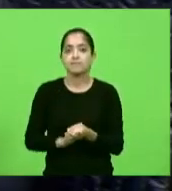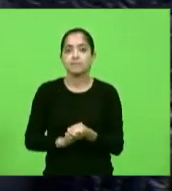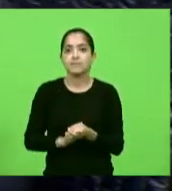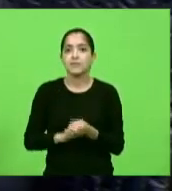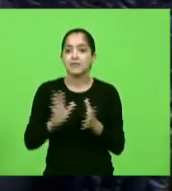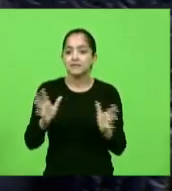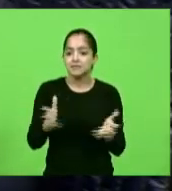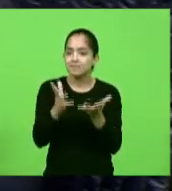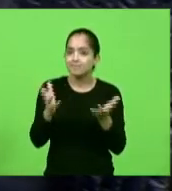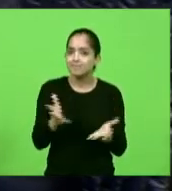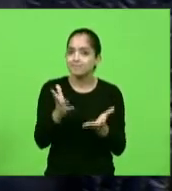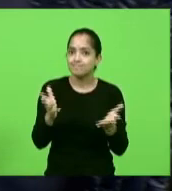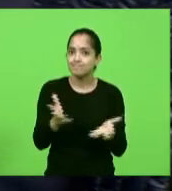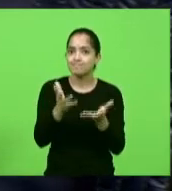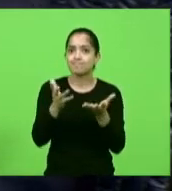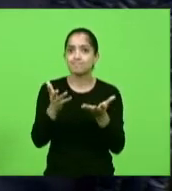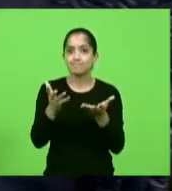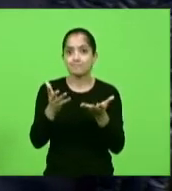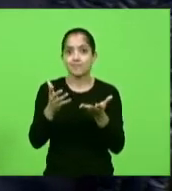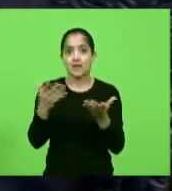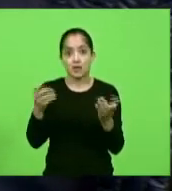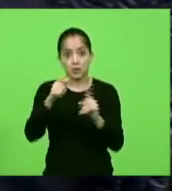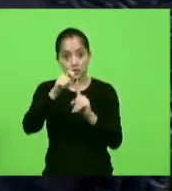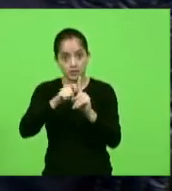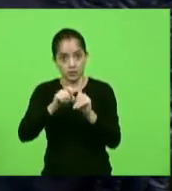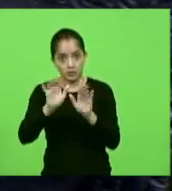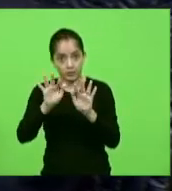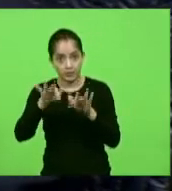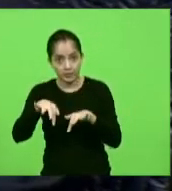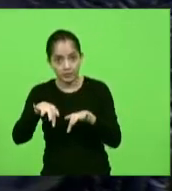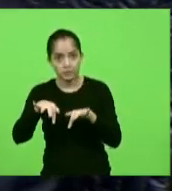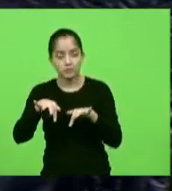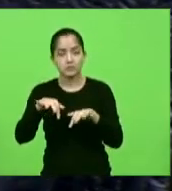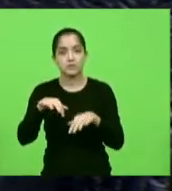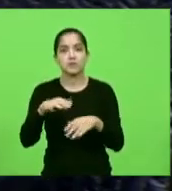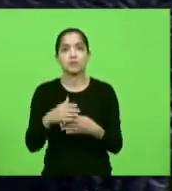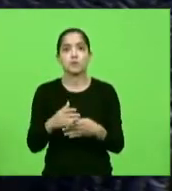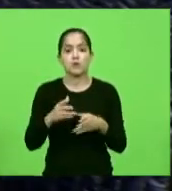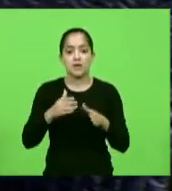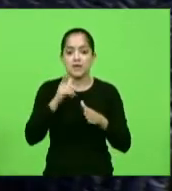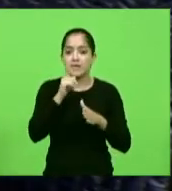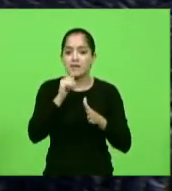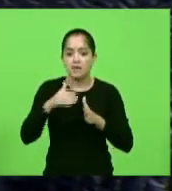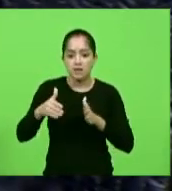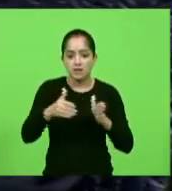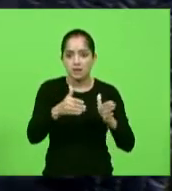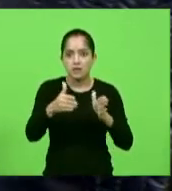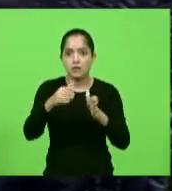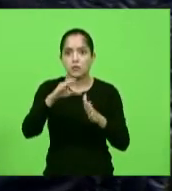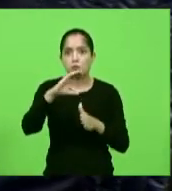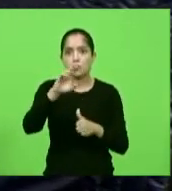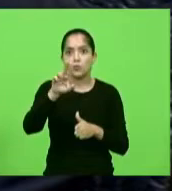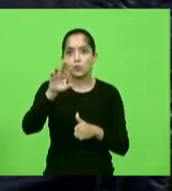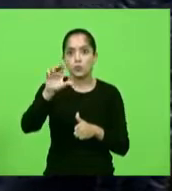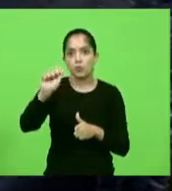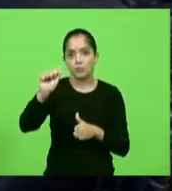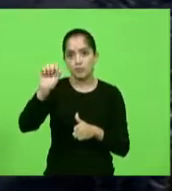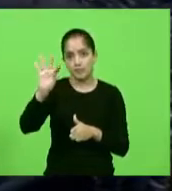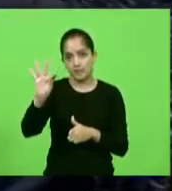promovendo uma ação agora no final do mês no Rio Cubatão Sul, aqui na Palhoça,